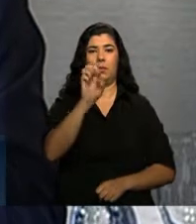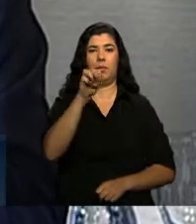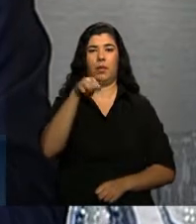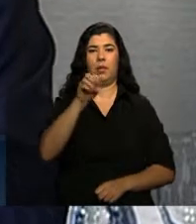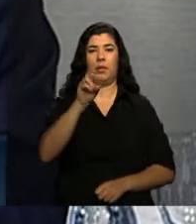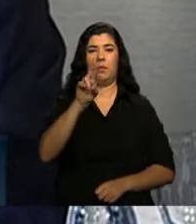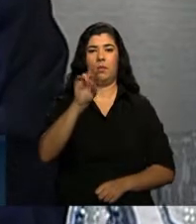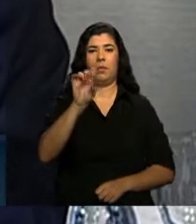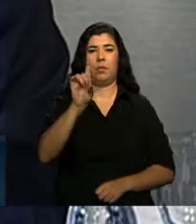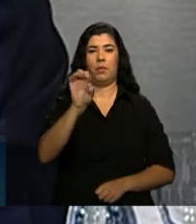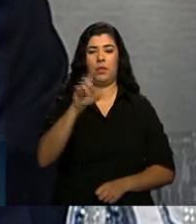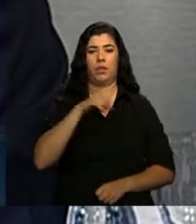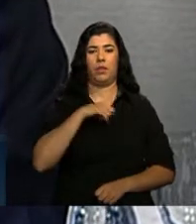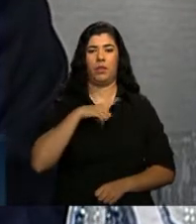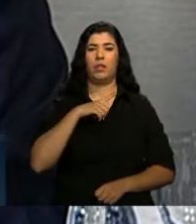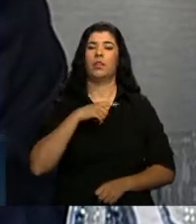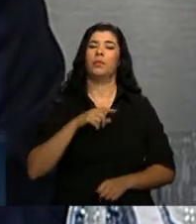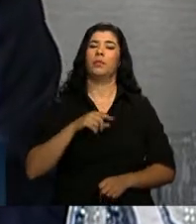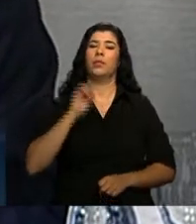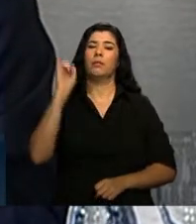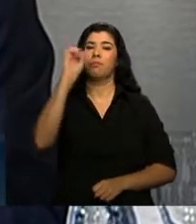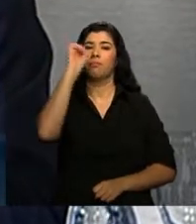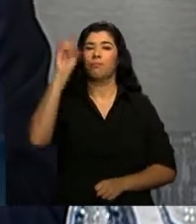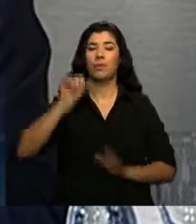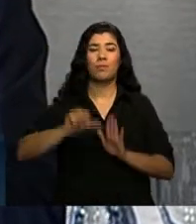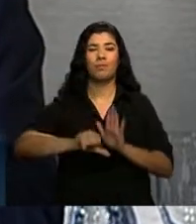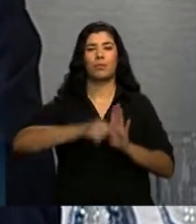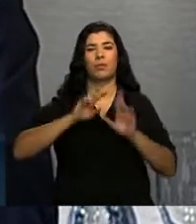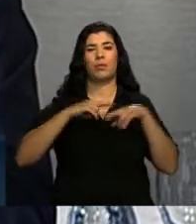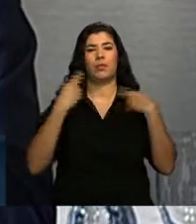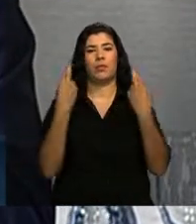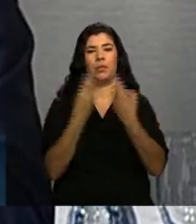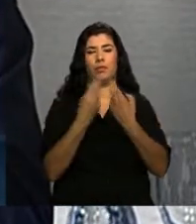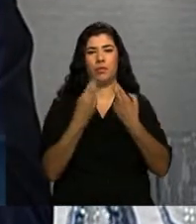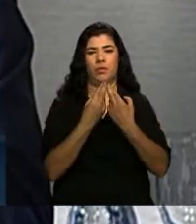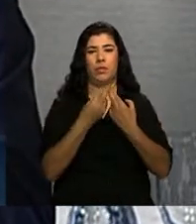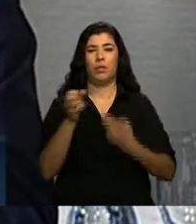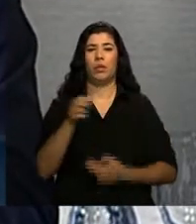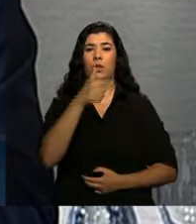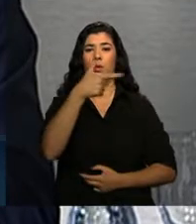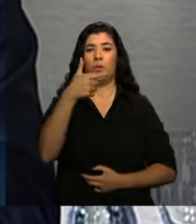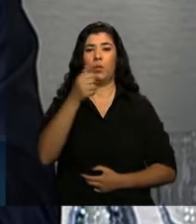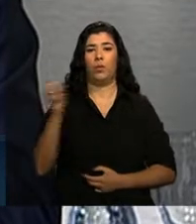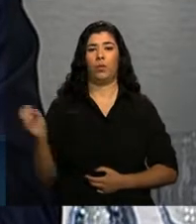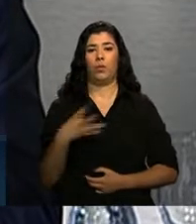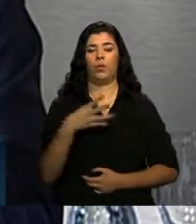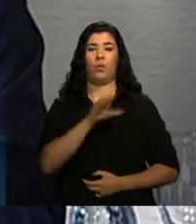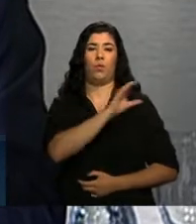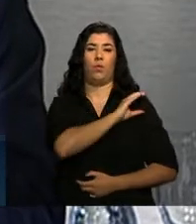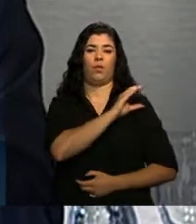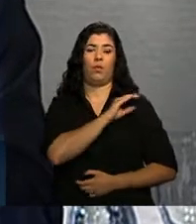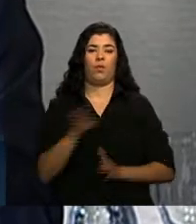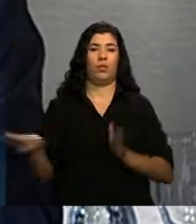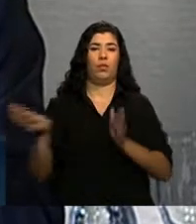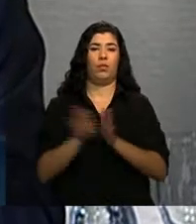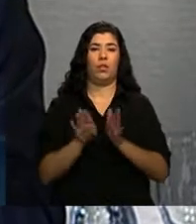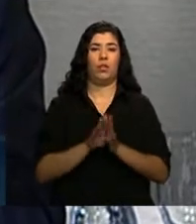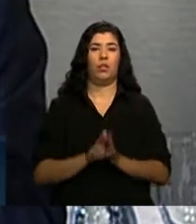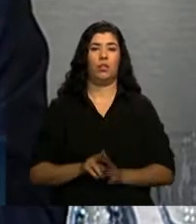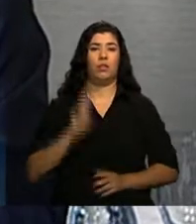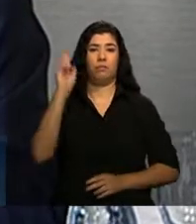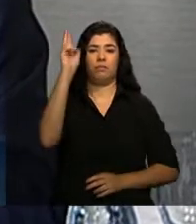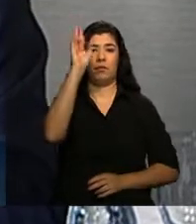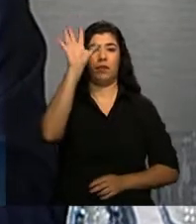satisfação de estar recebendo nessa primeira reunião da Hemorrede pública 12 novos coordenadores de Hemorrede, de todos os estados, se nós tivermos